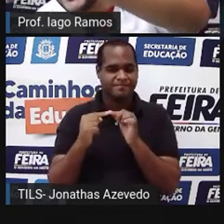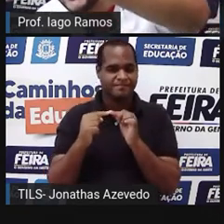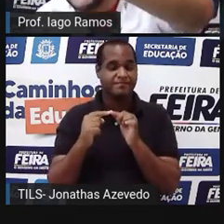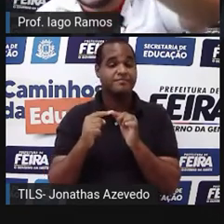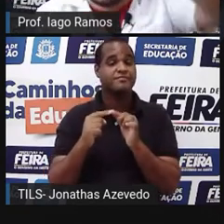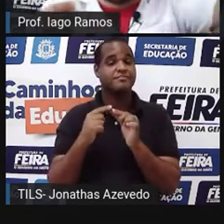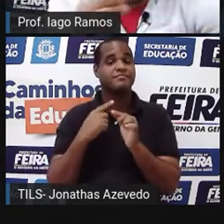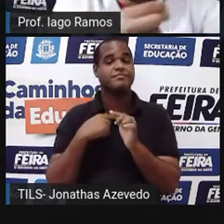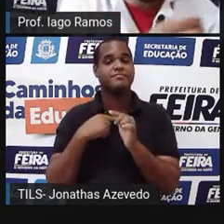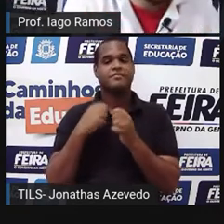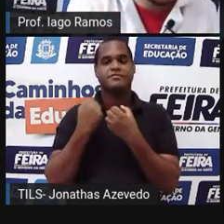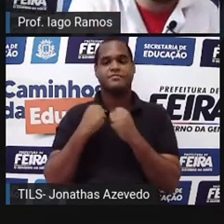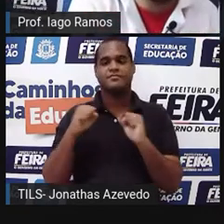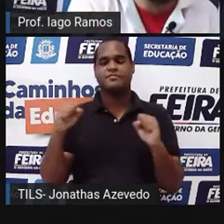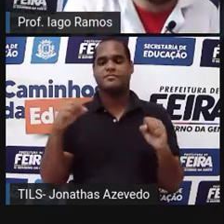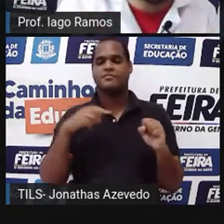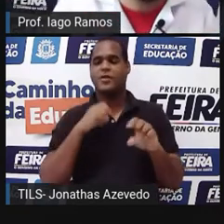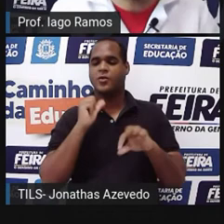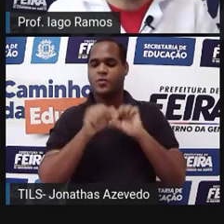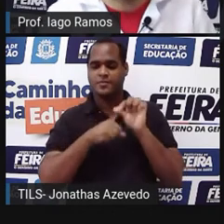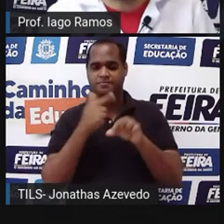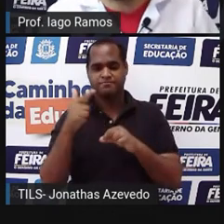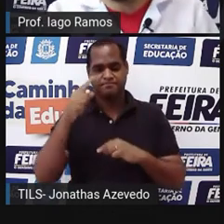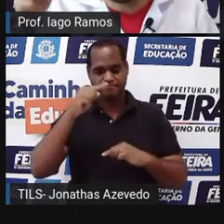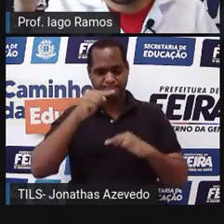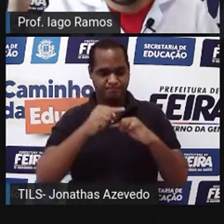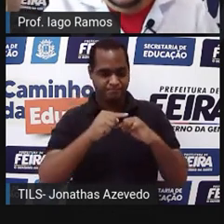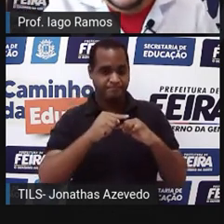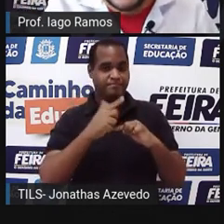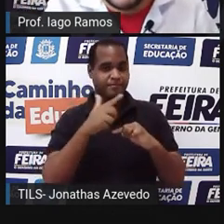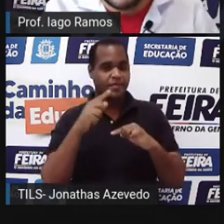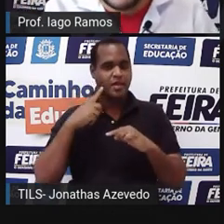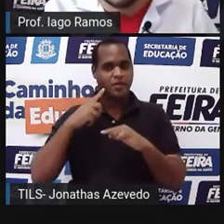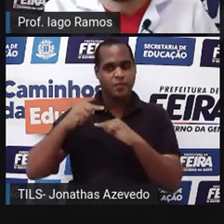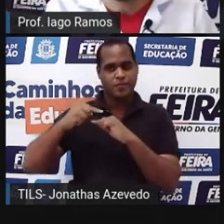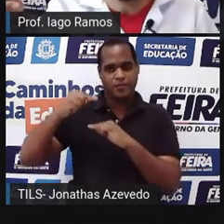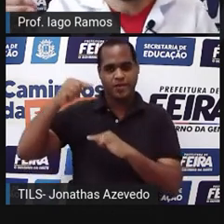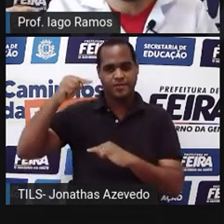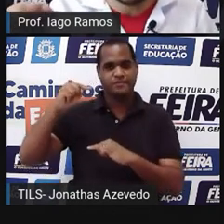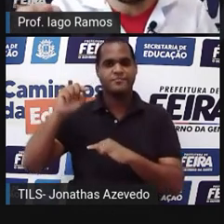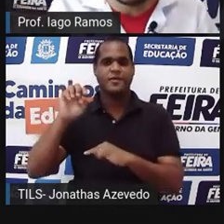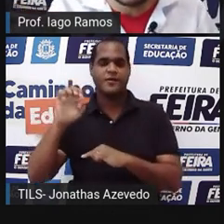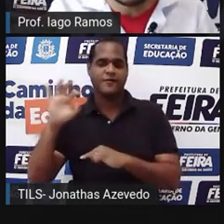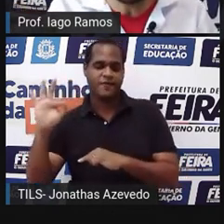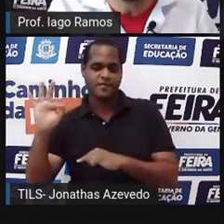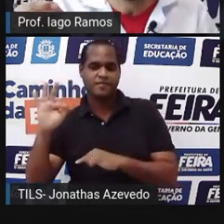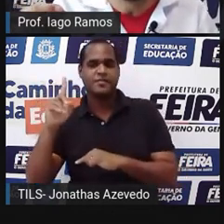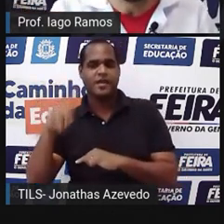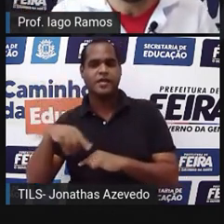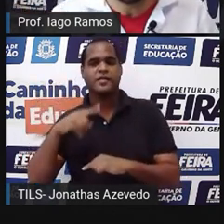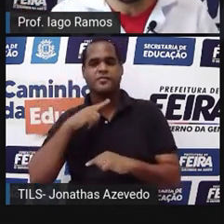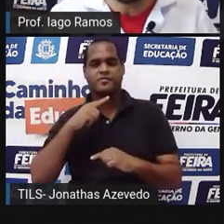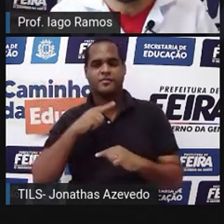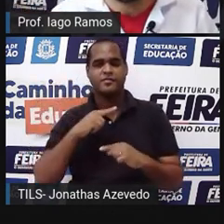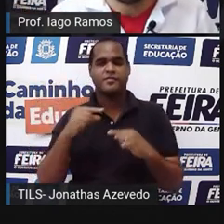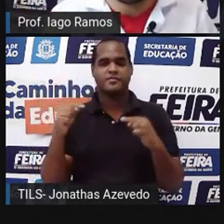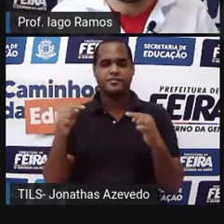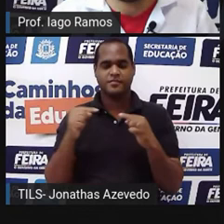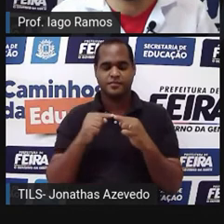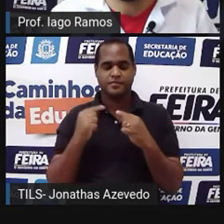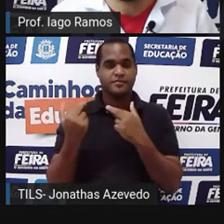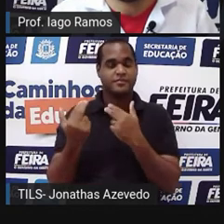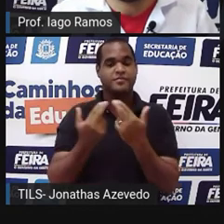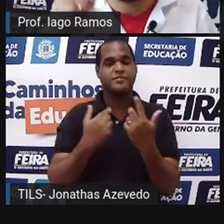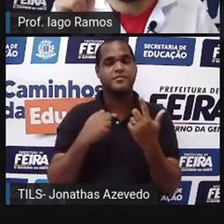grande para o lado do pequeno. Então, no grande é F e está para o